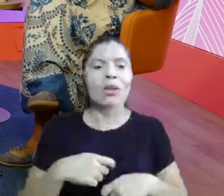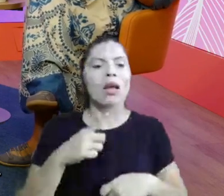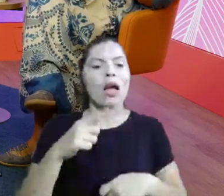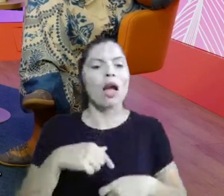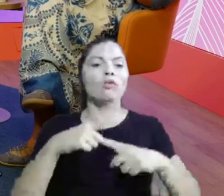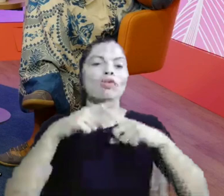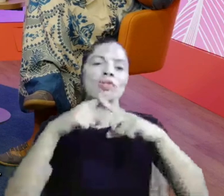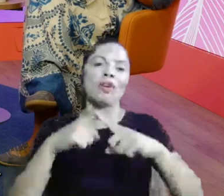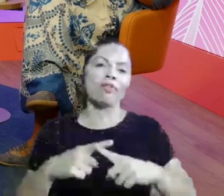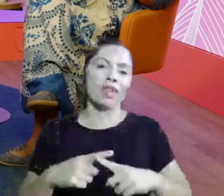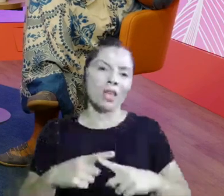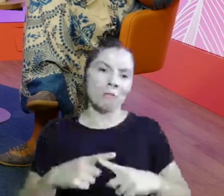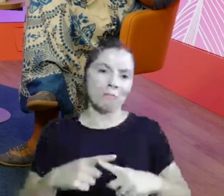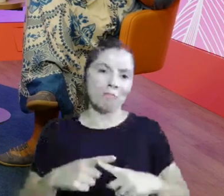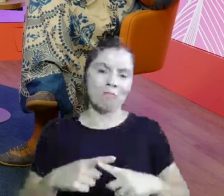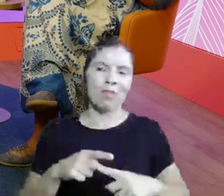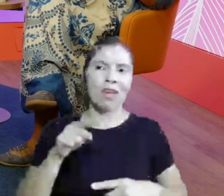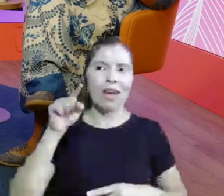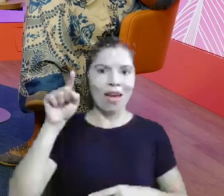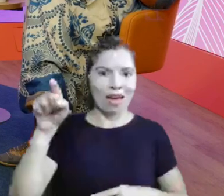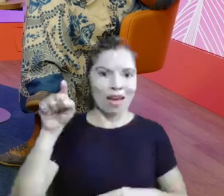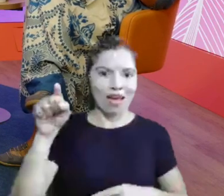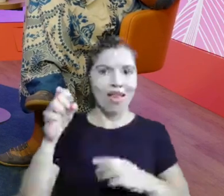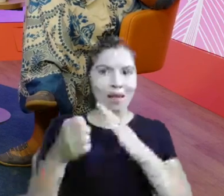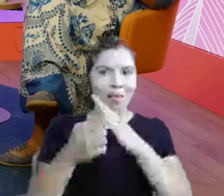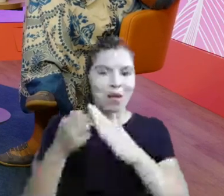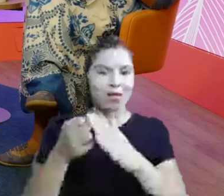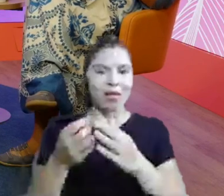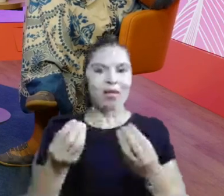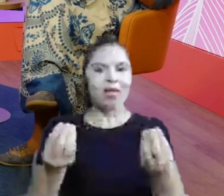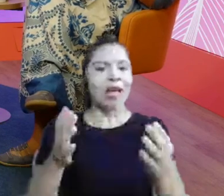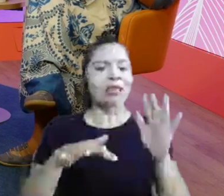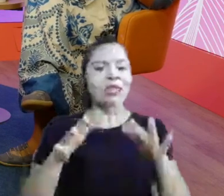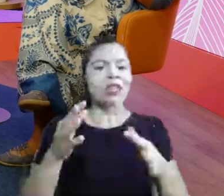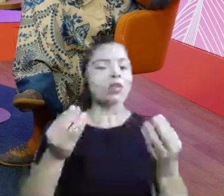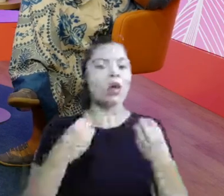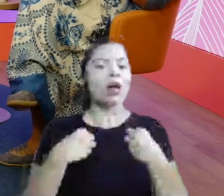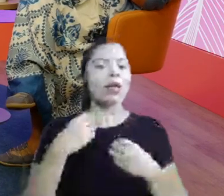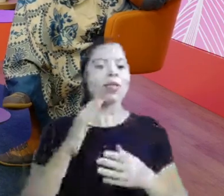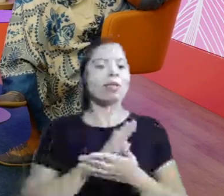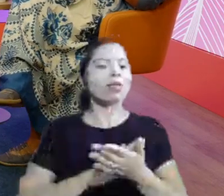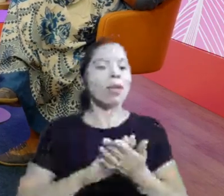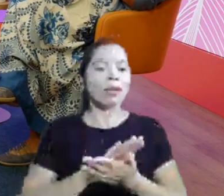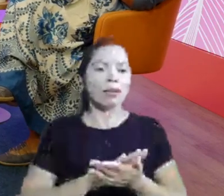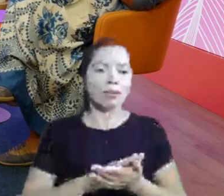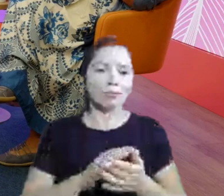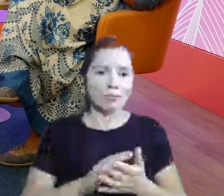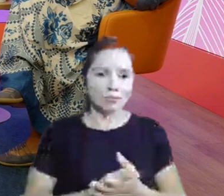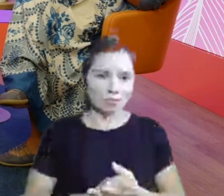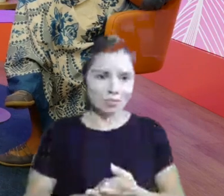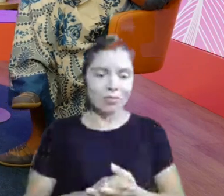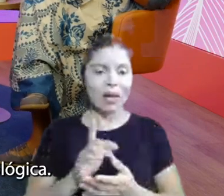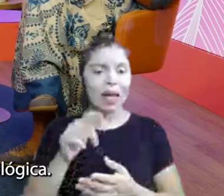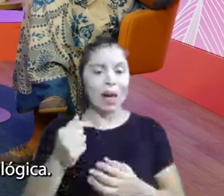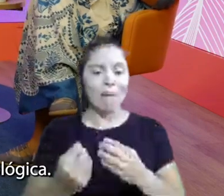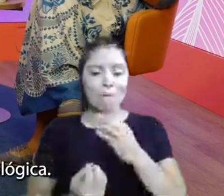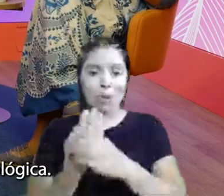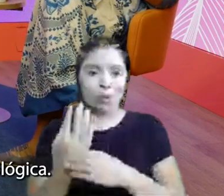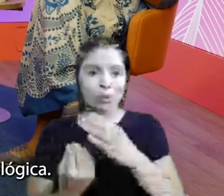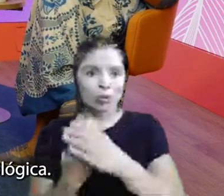o grande desafio, que ele não ganha nada, é o famoso, ah, já deu certo até agora, é, e assim, é a